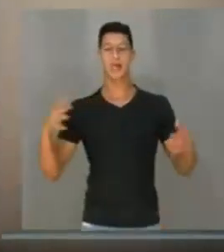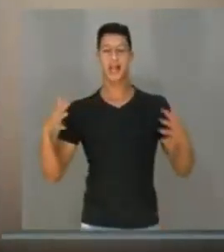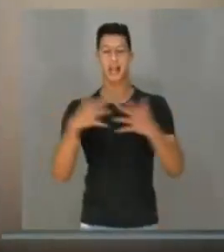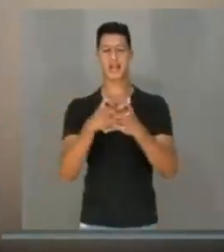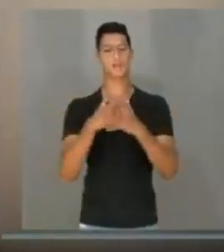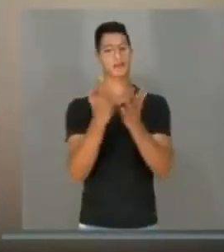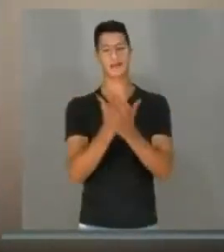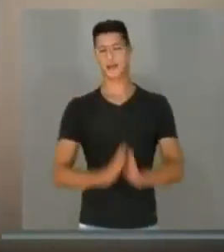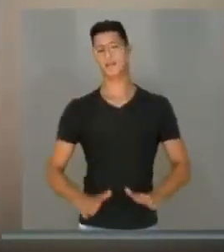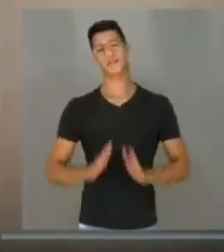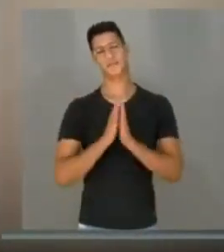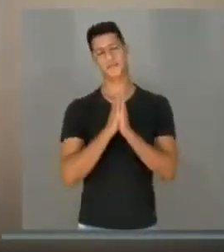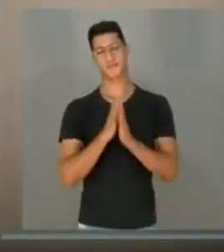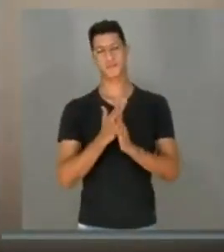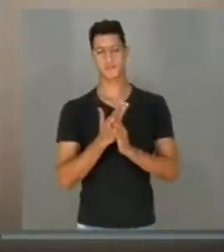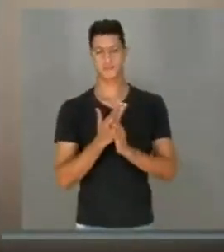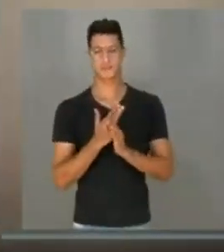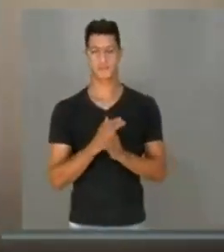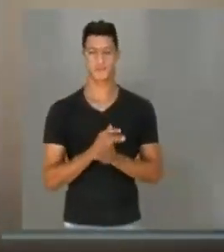termine, né?